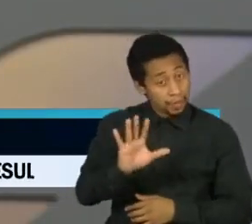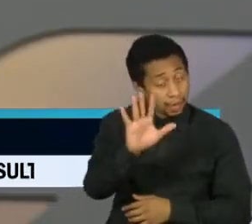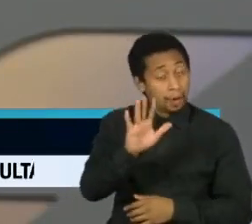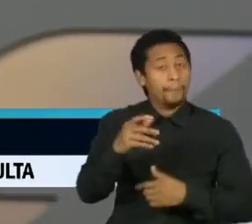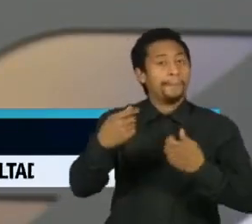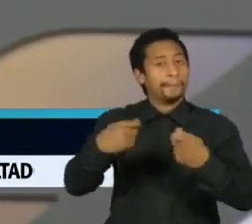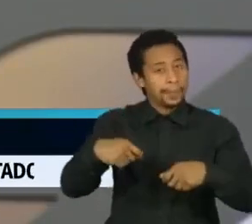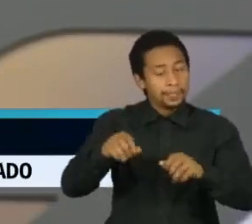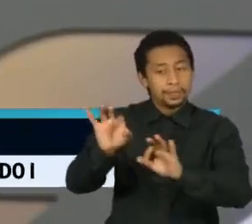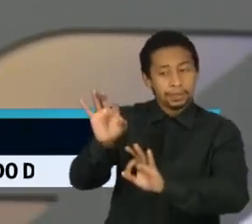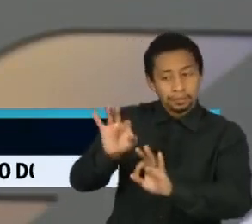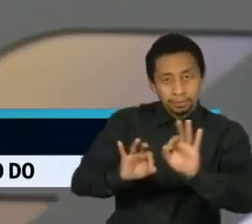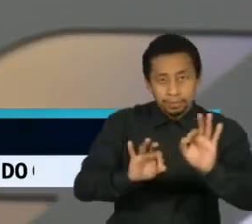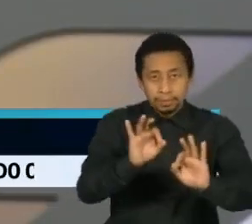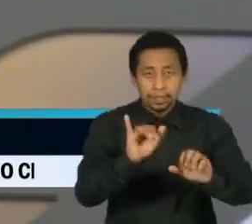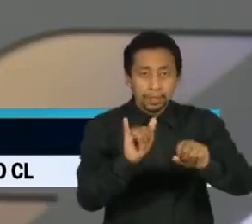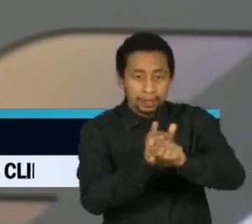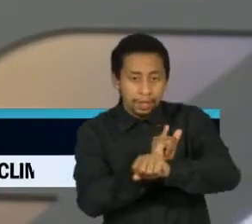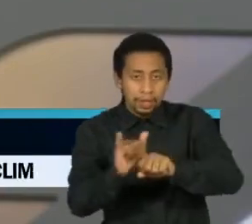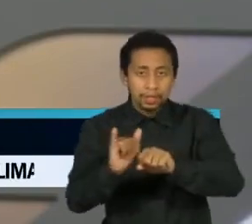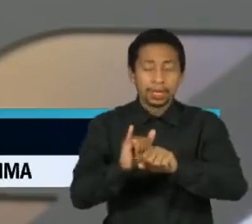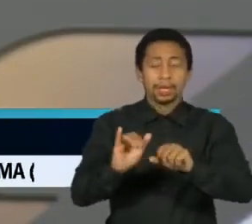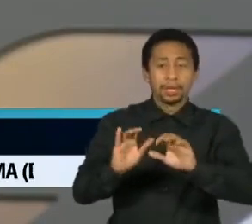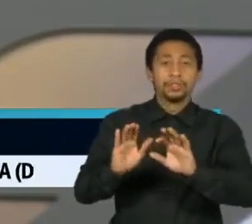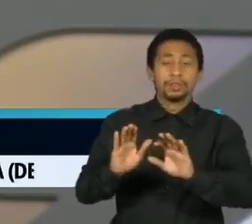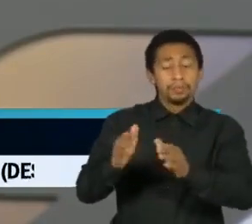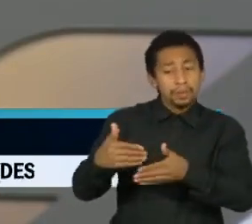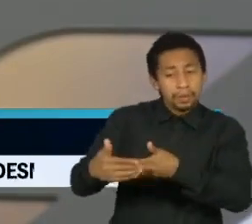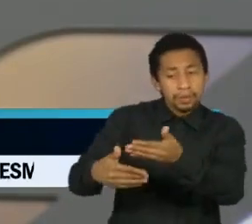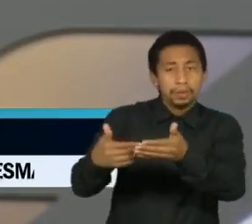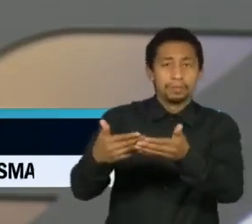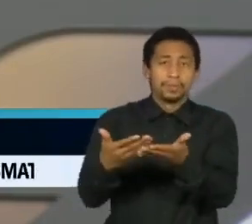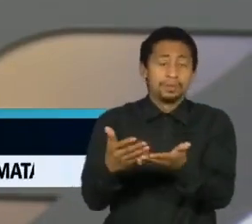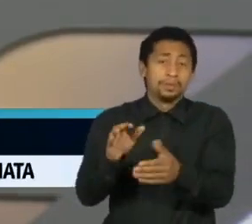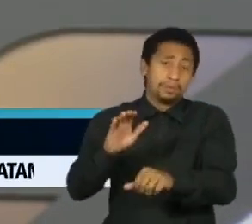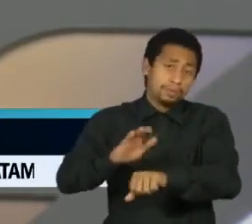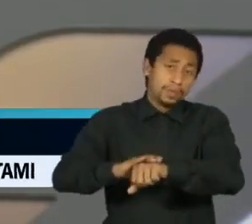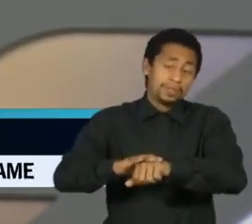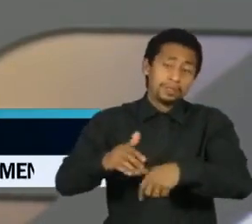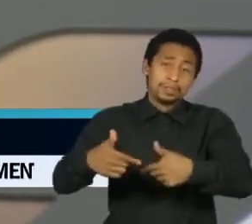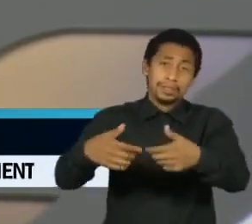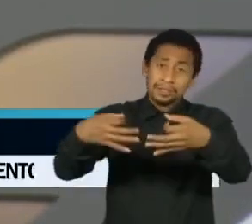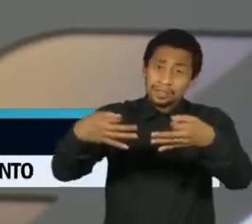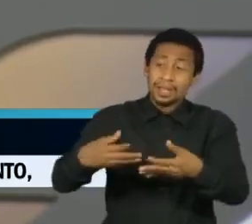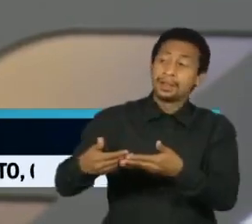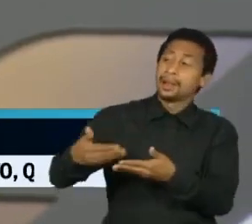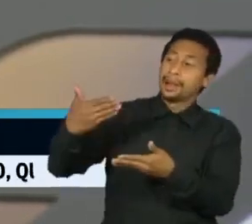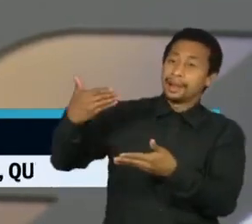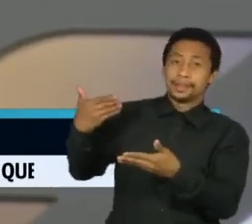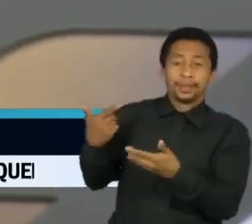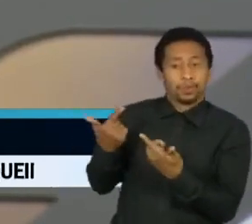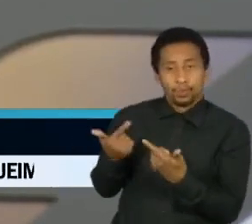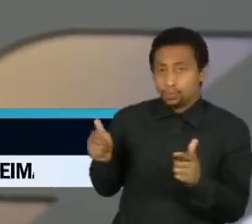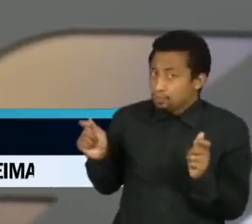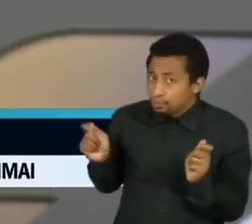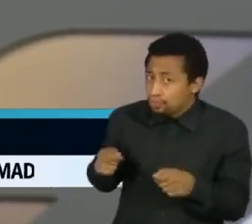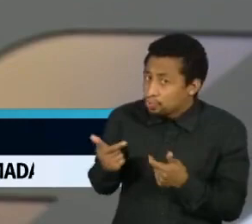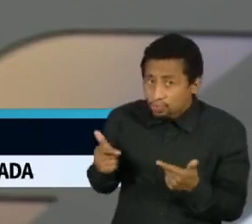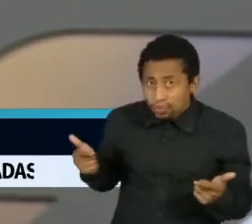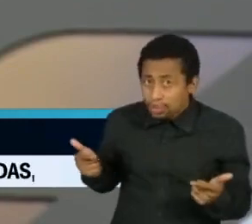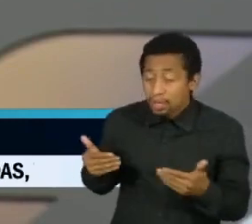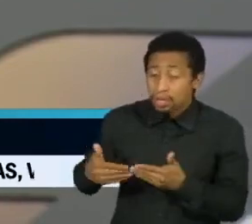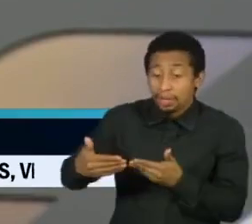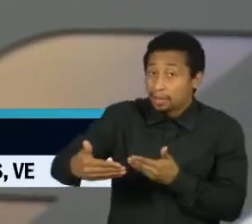precisa é de uma reação coordenada que nós não tivemos lá atrás e, pelo visto, não teremos. O a gente vê é uma